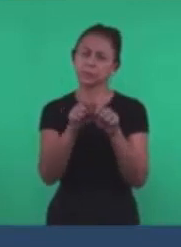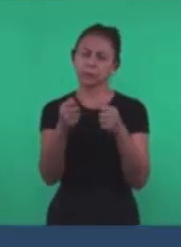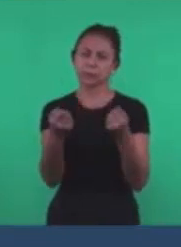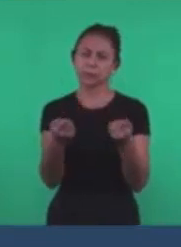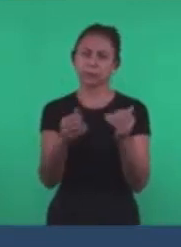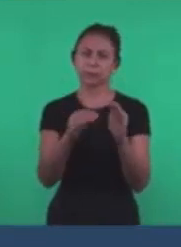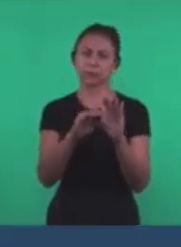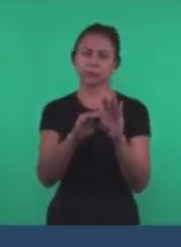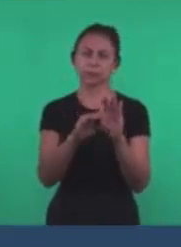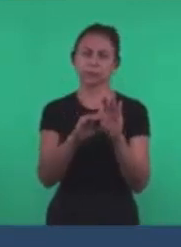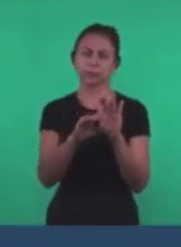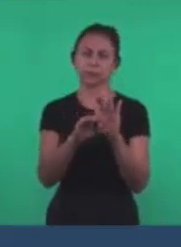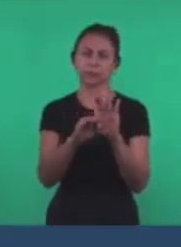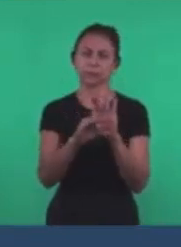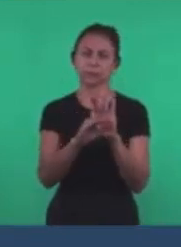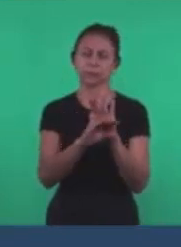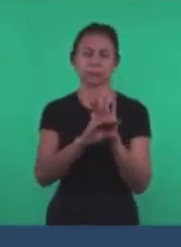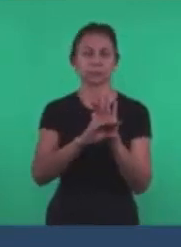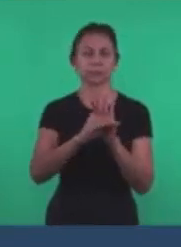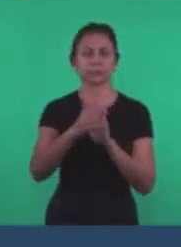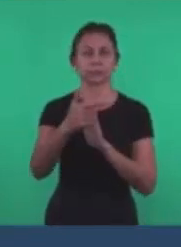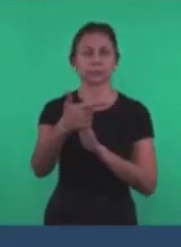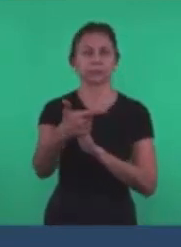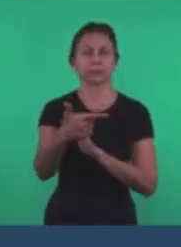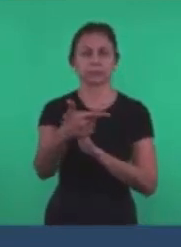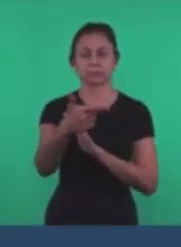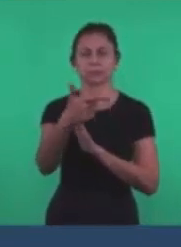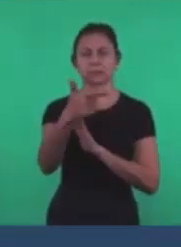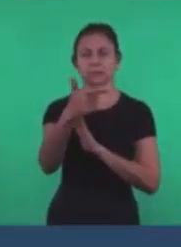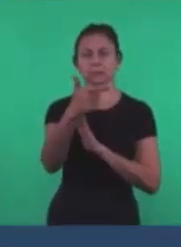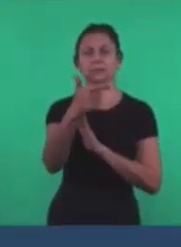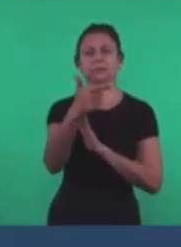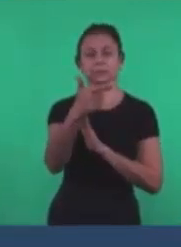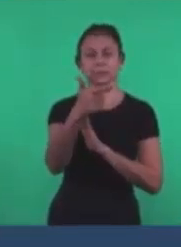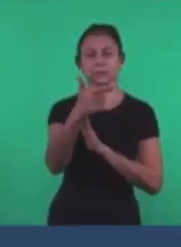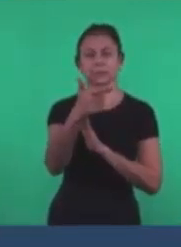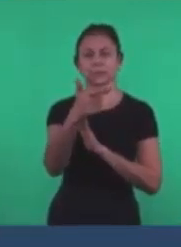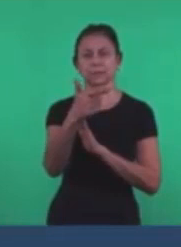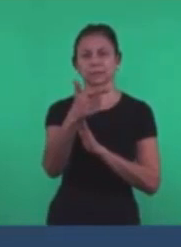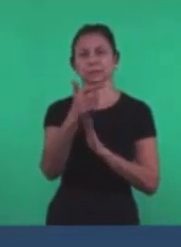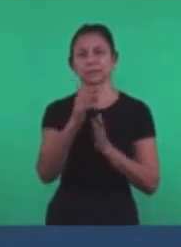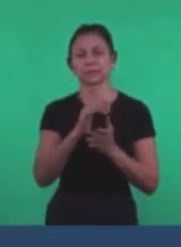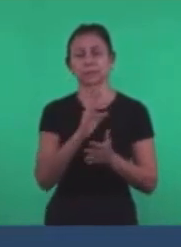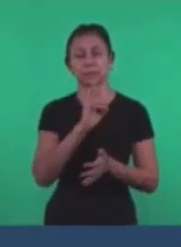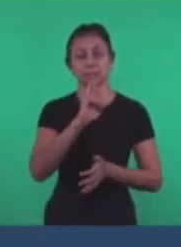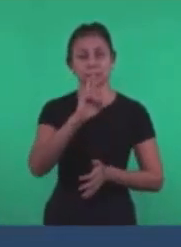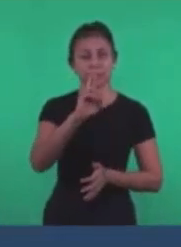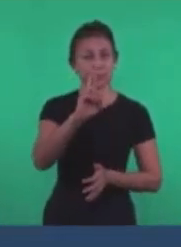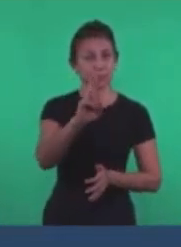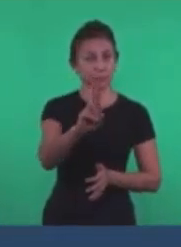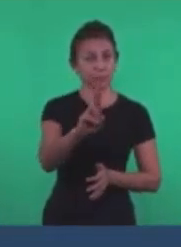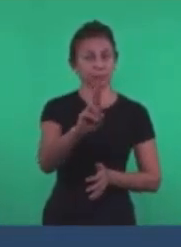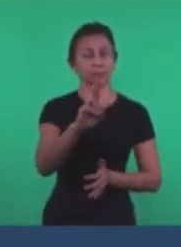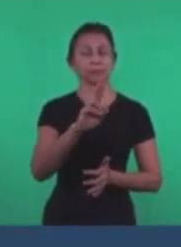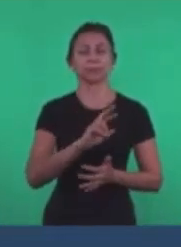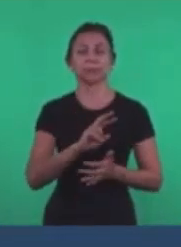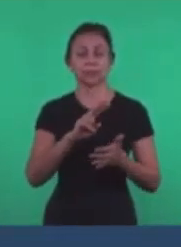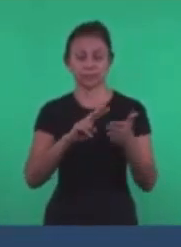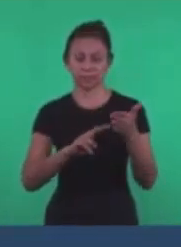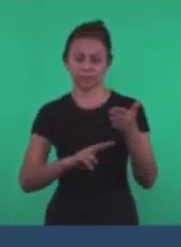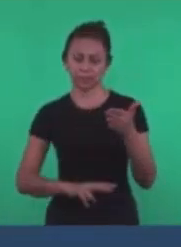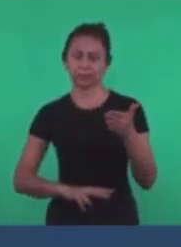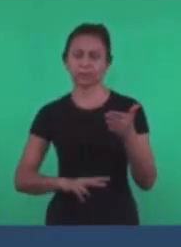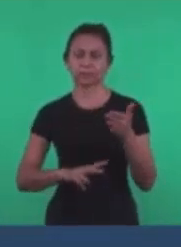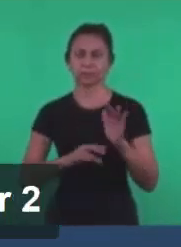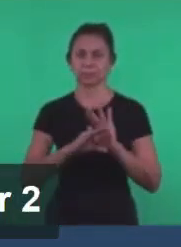capítulo 2 Nós vamos já Diretamente Na nossa Resposta Agora lendo Aqui No capítulo